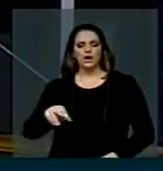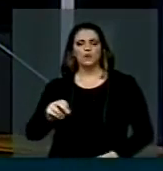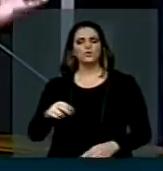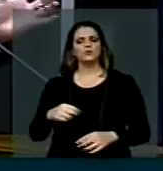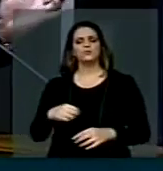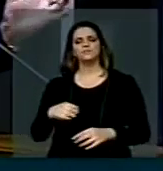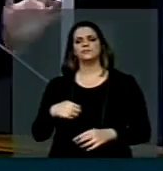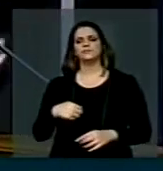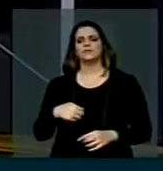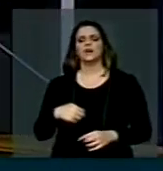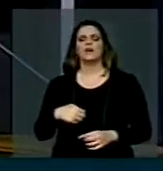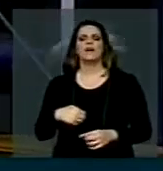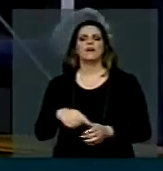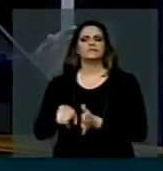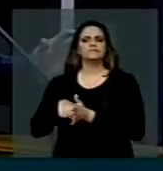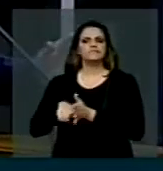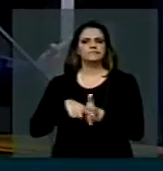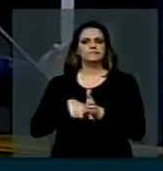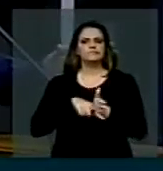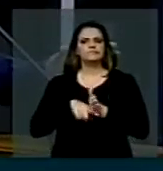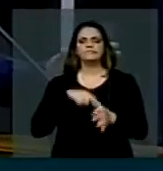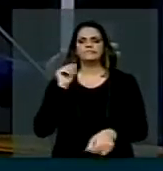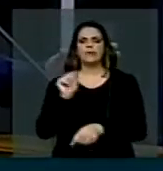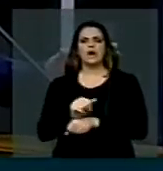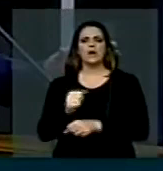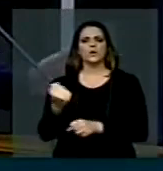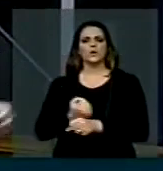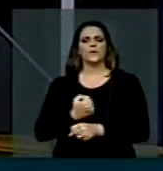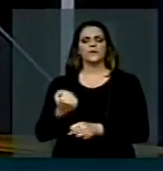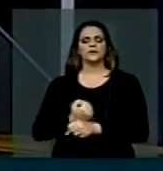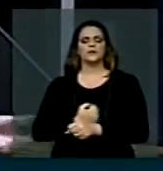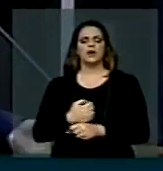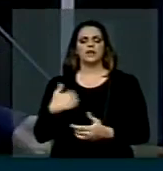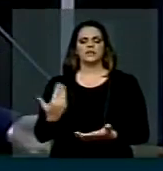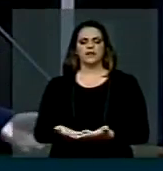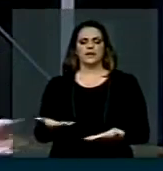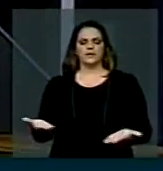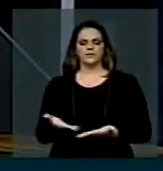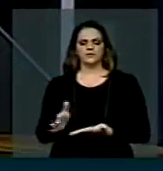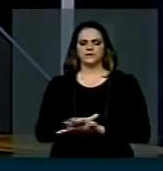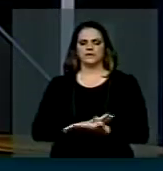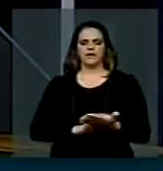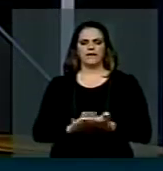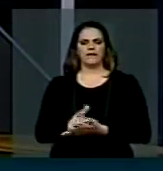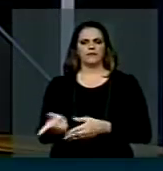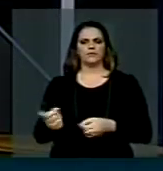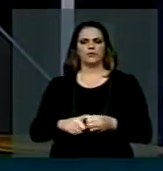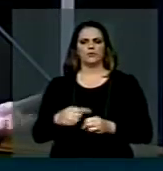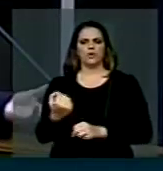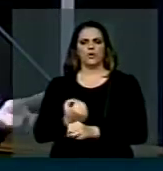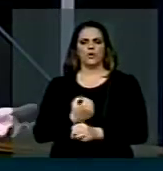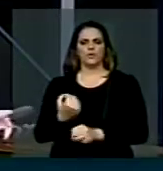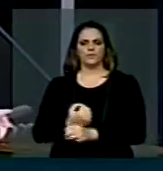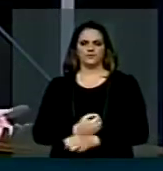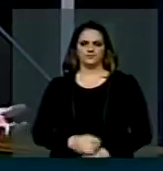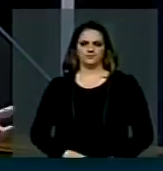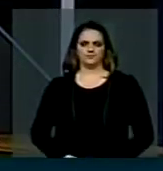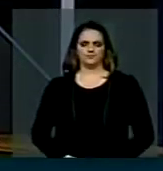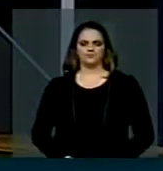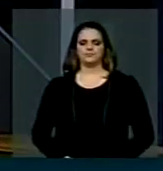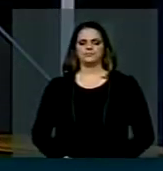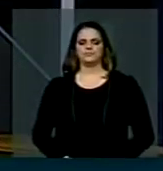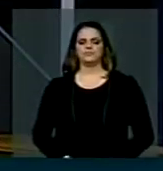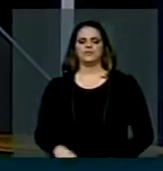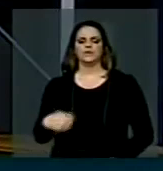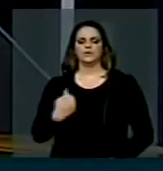a operação navalha, navalharam o aeroporto, deputado Chiquini Escócio, e até agora não retomaram a obra lá do nosso aeroporto de